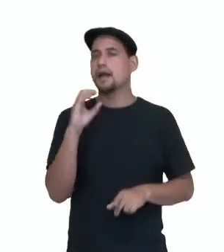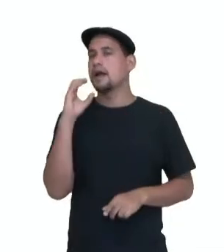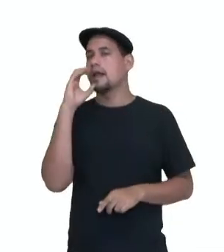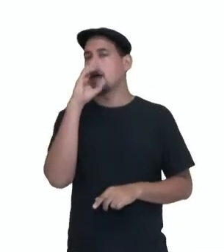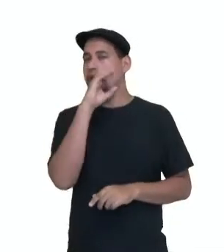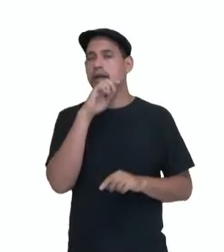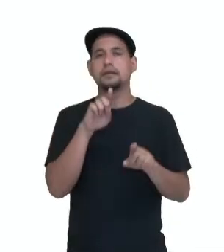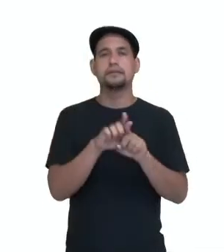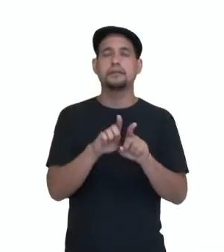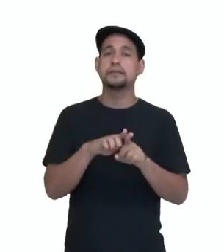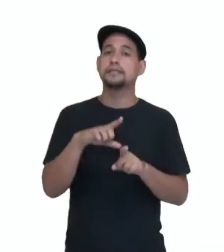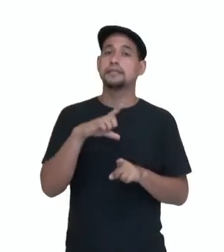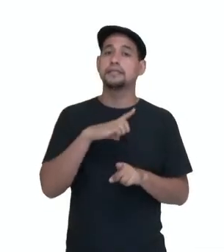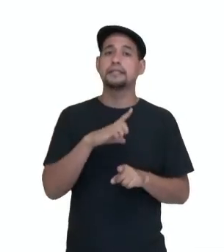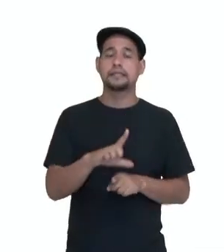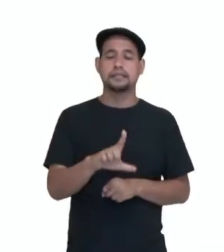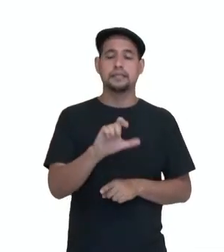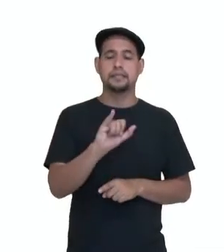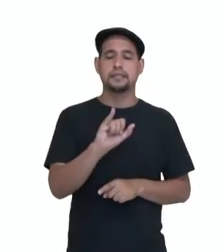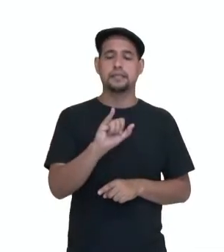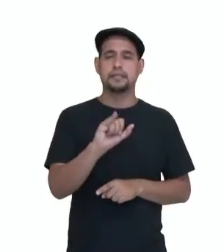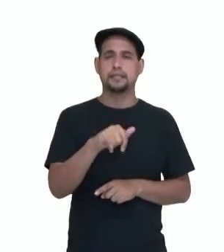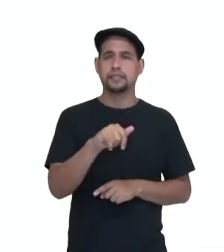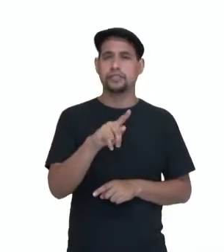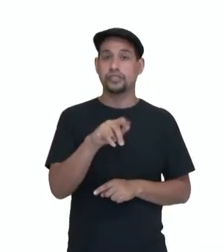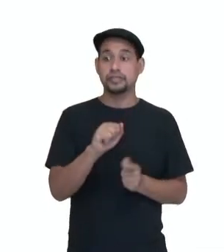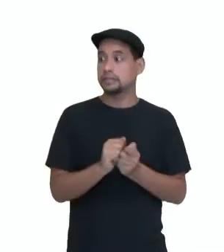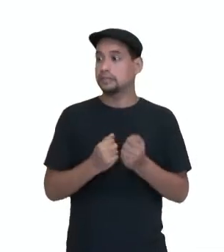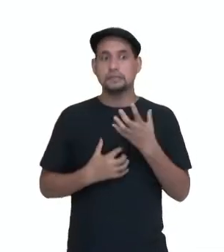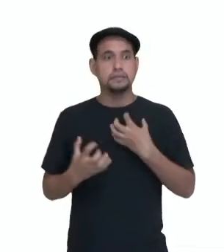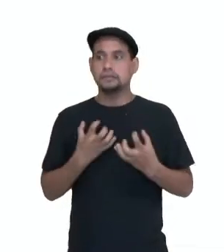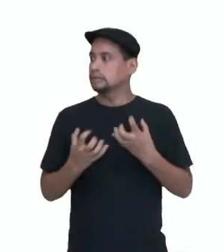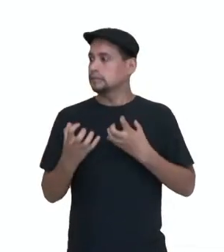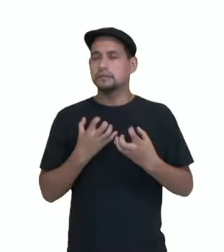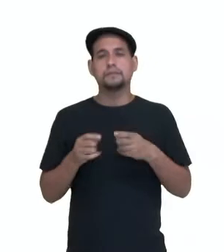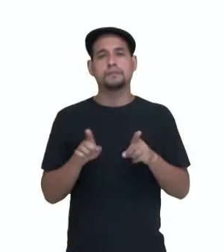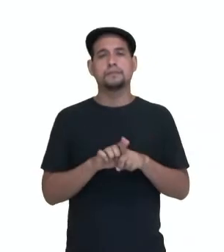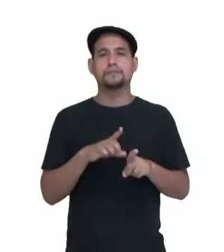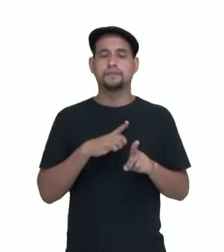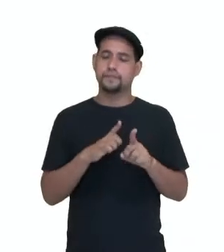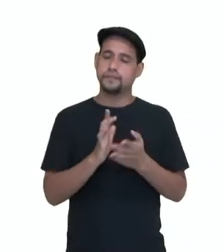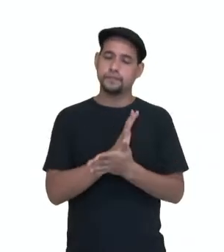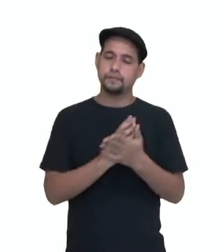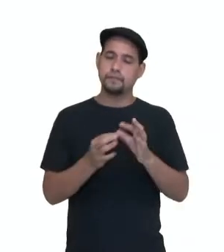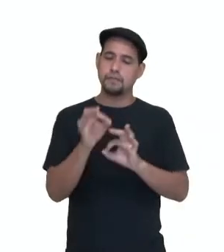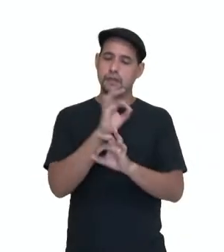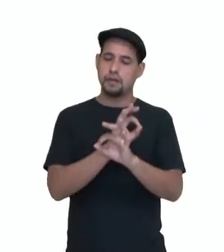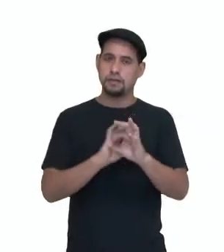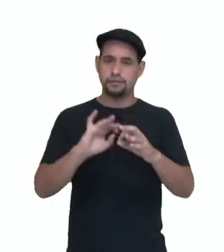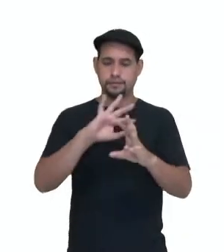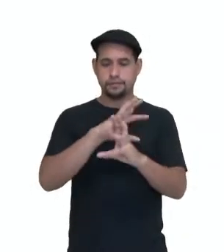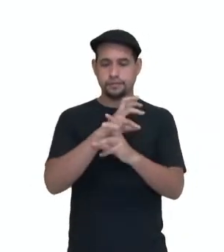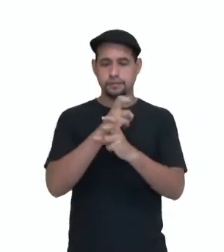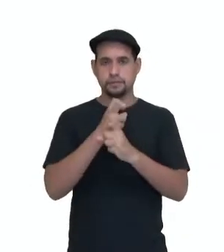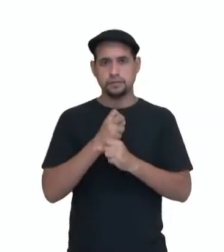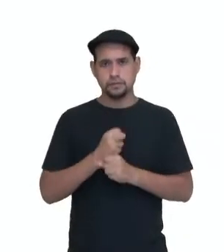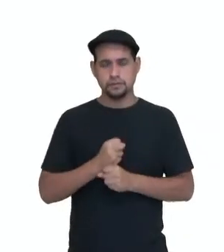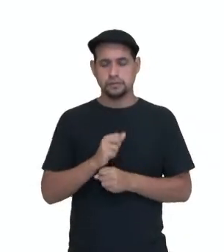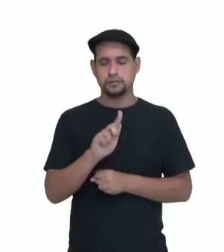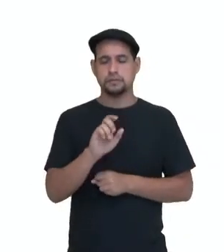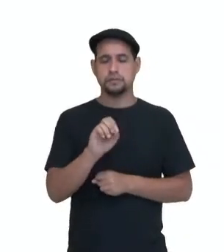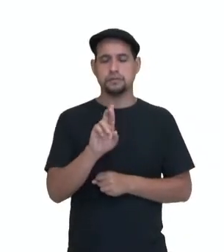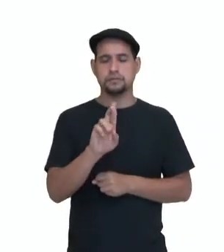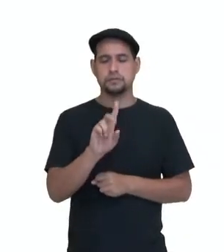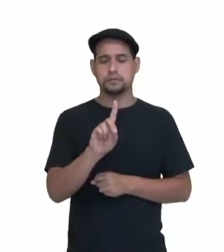né? Produz também a leptina, que é o hormônio da saciedade. E ele é formado por células que vão absorvendo as gorduras